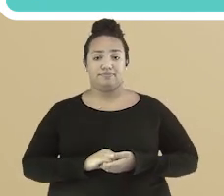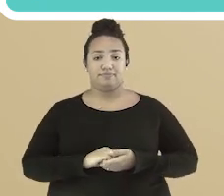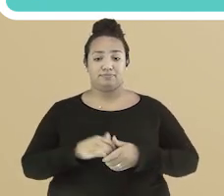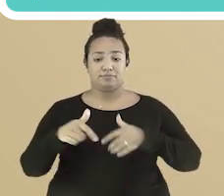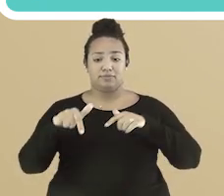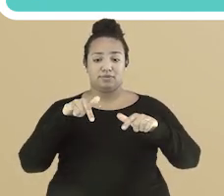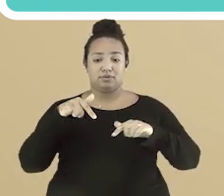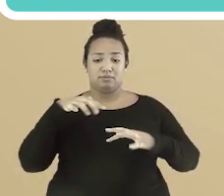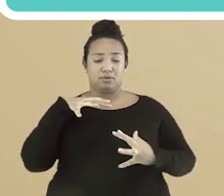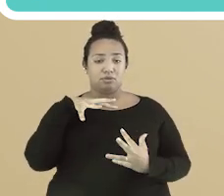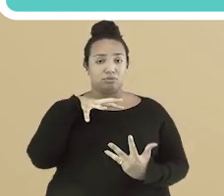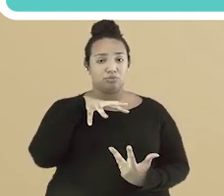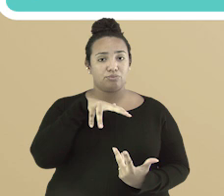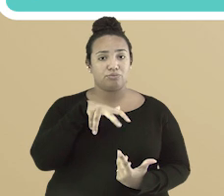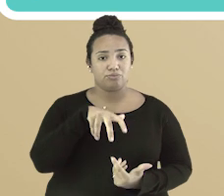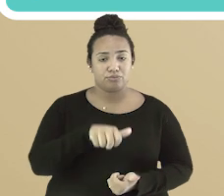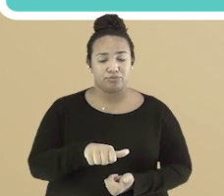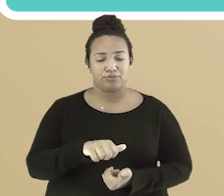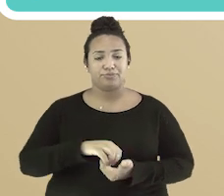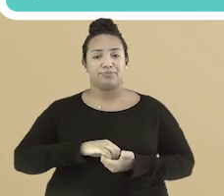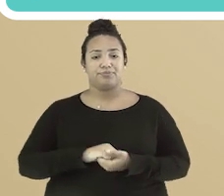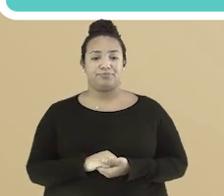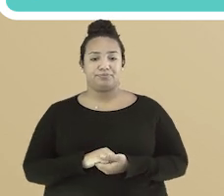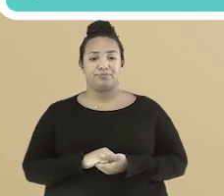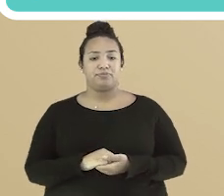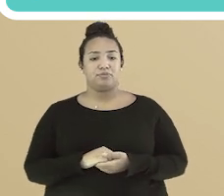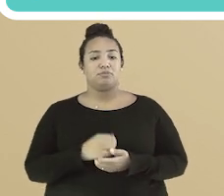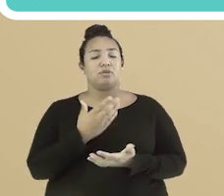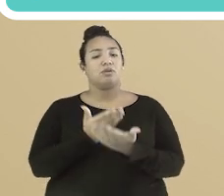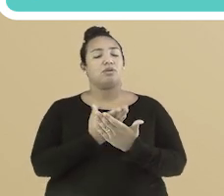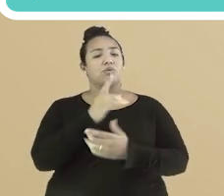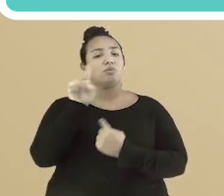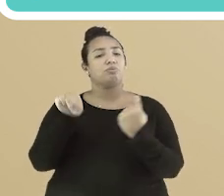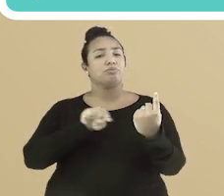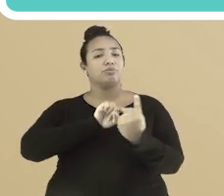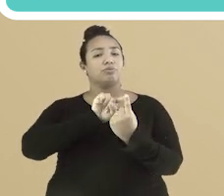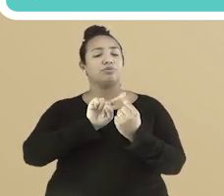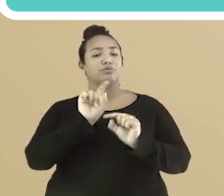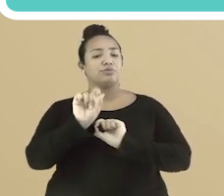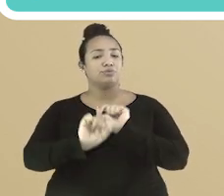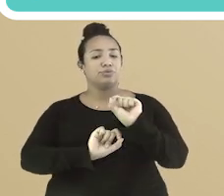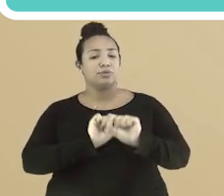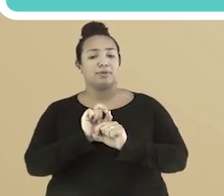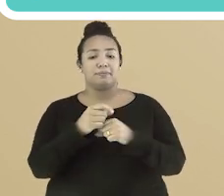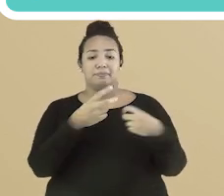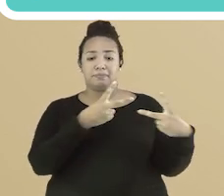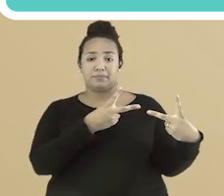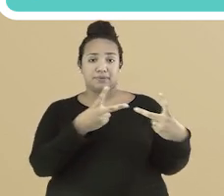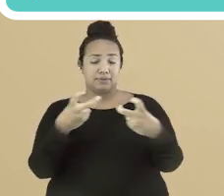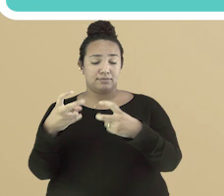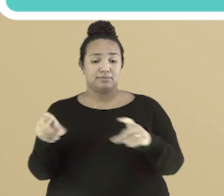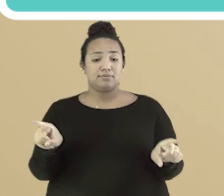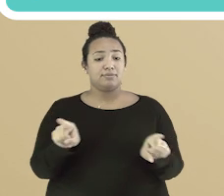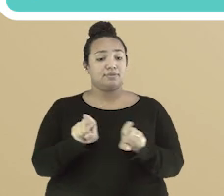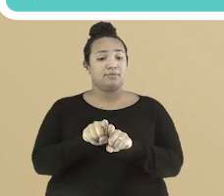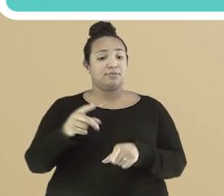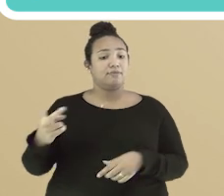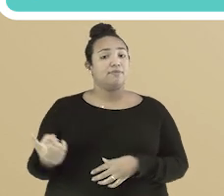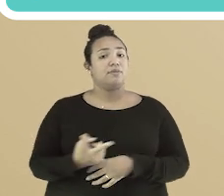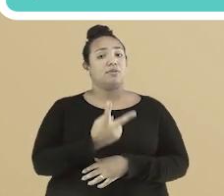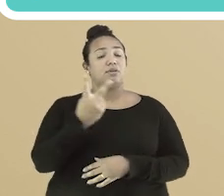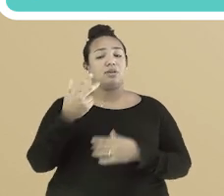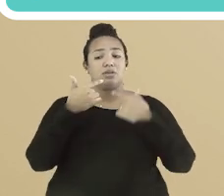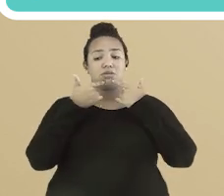Mundo do Trabalho. Tem como objetivo de aprendizagem reconhecer e valorizar a